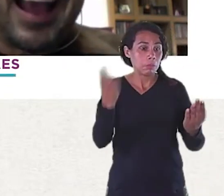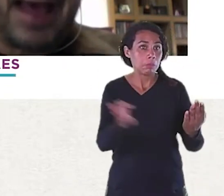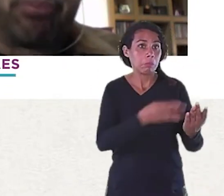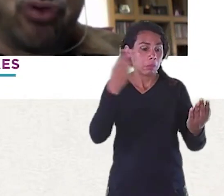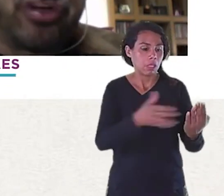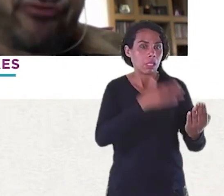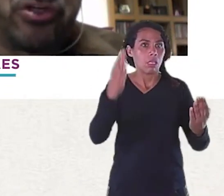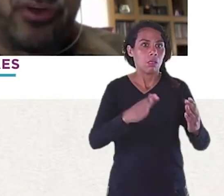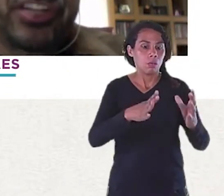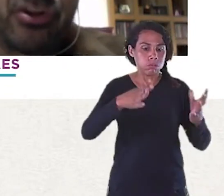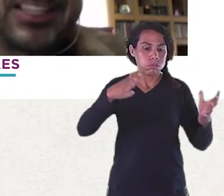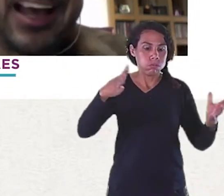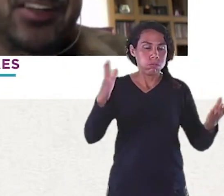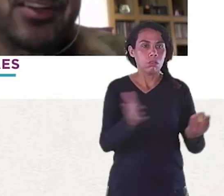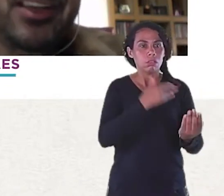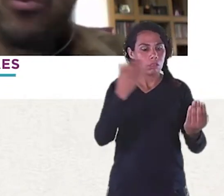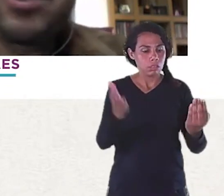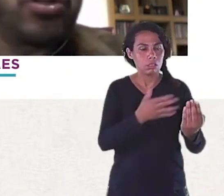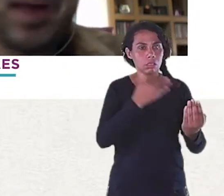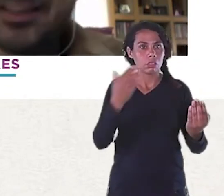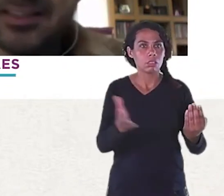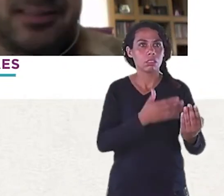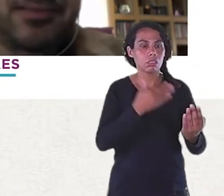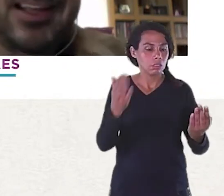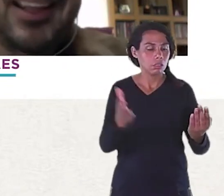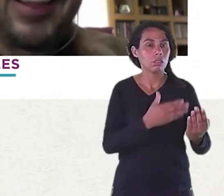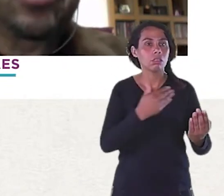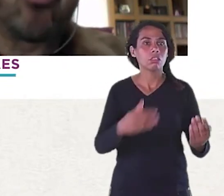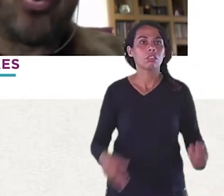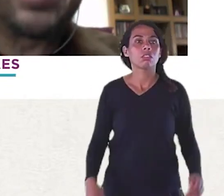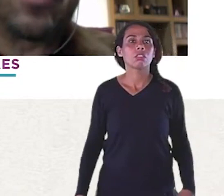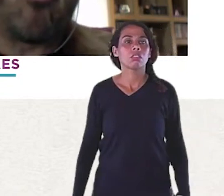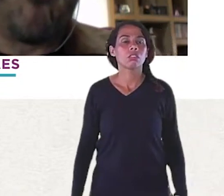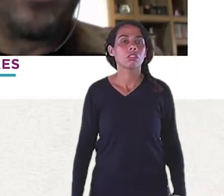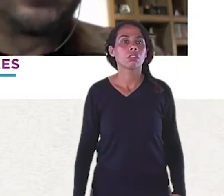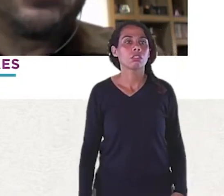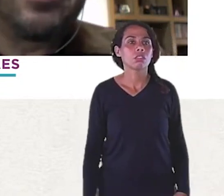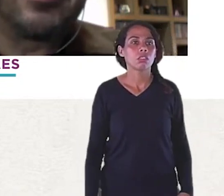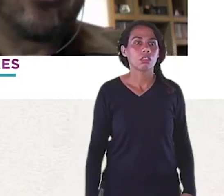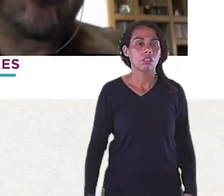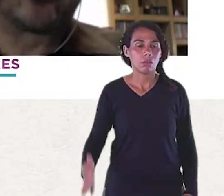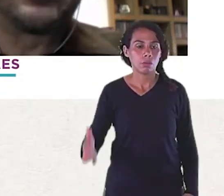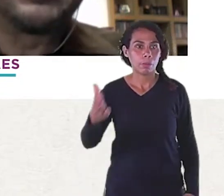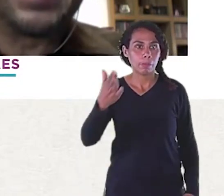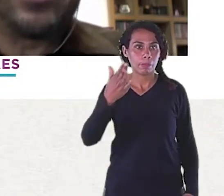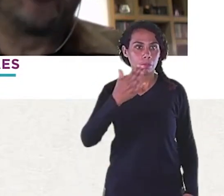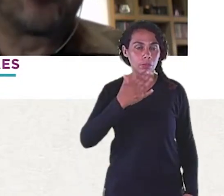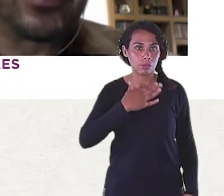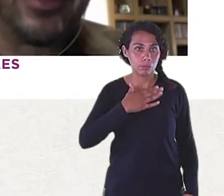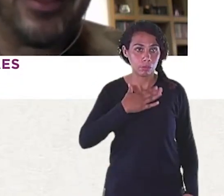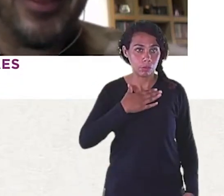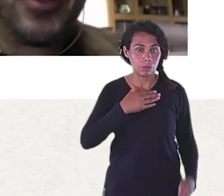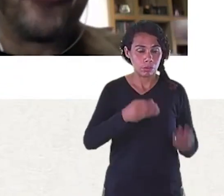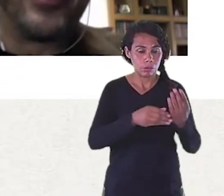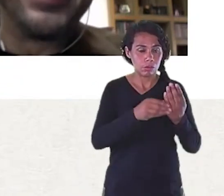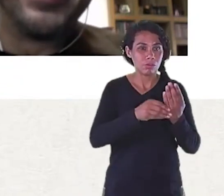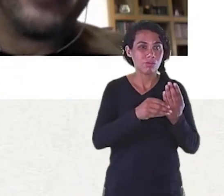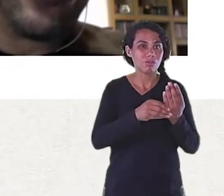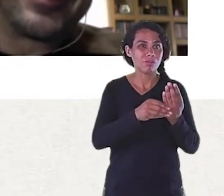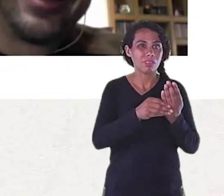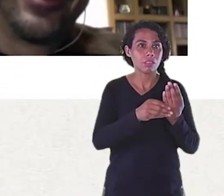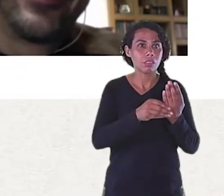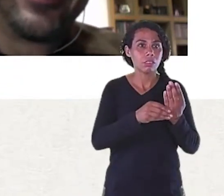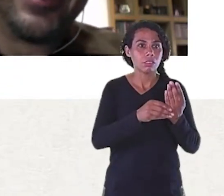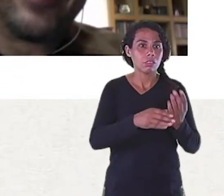A Blush Foi de uma generosidade Que não existe mais Eles não cortaram Uma linha Eu que cortei Eu